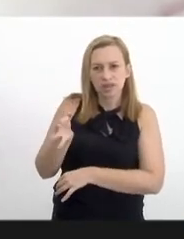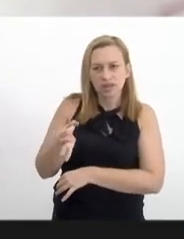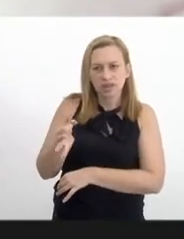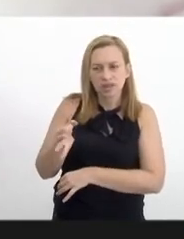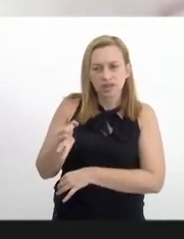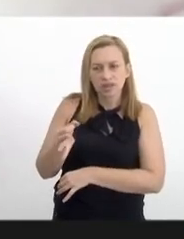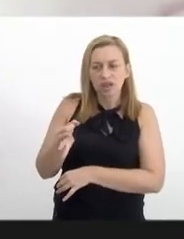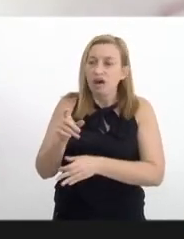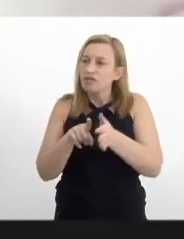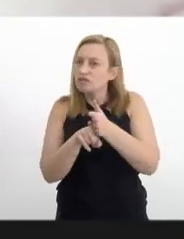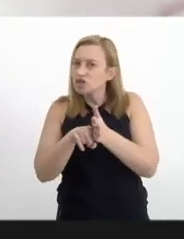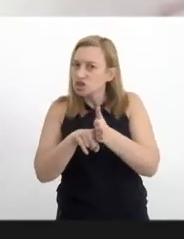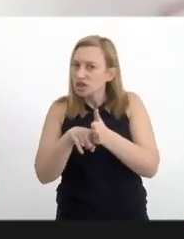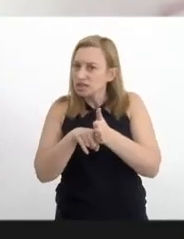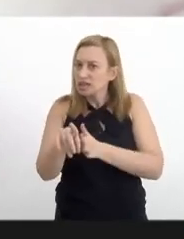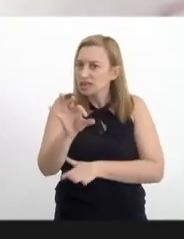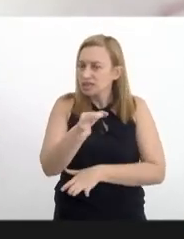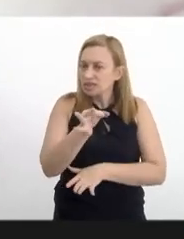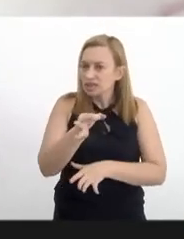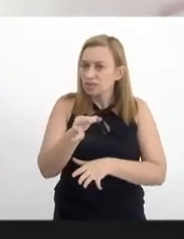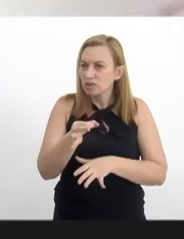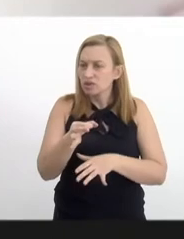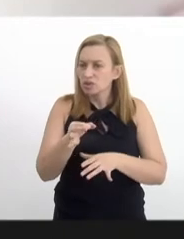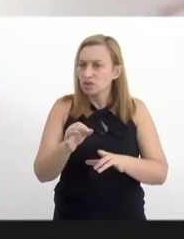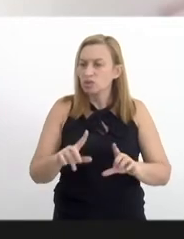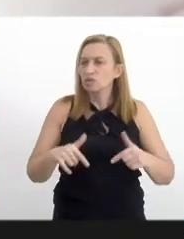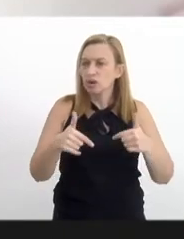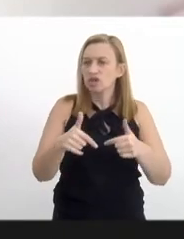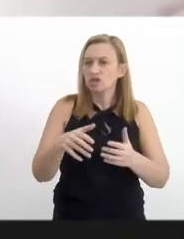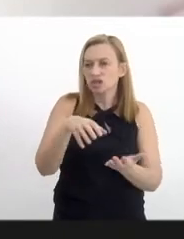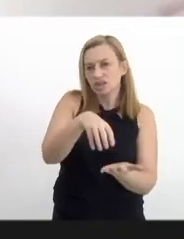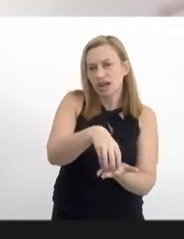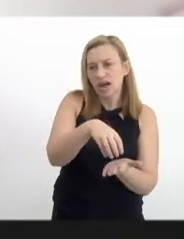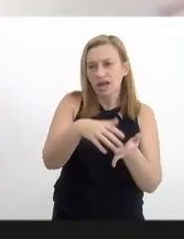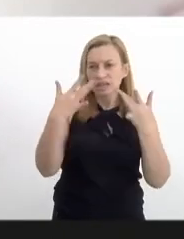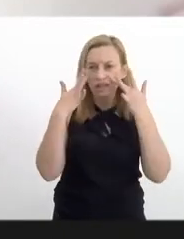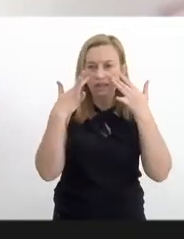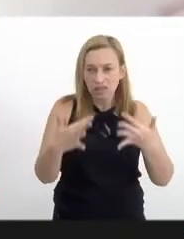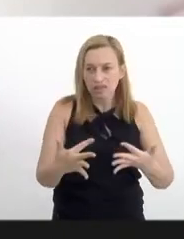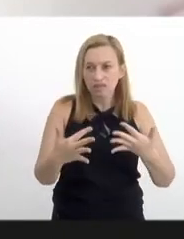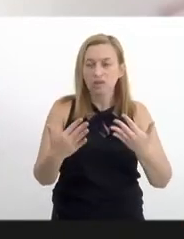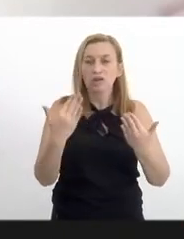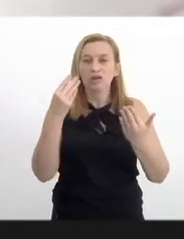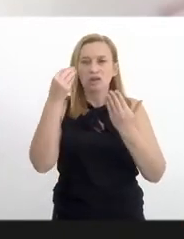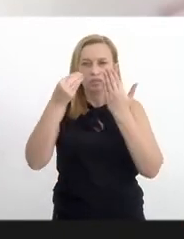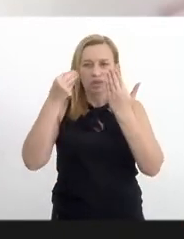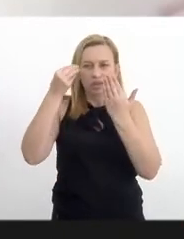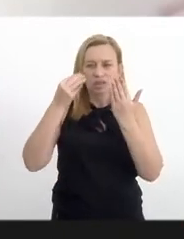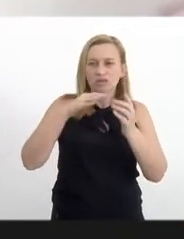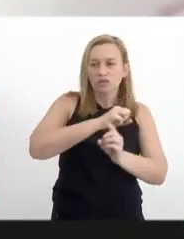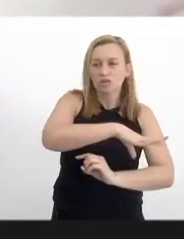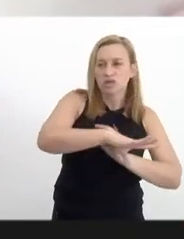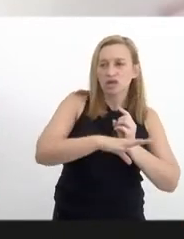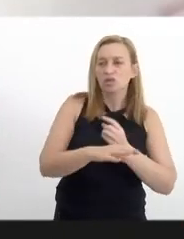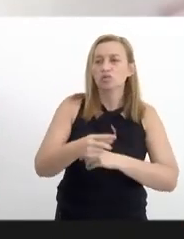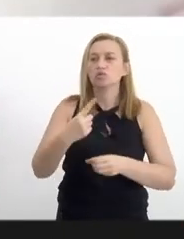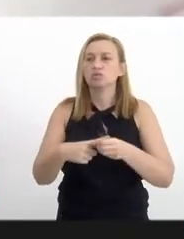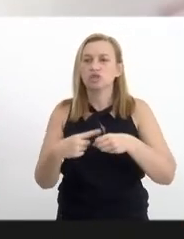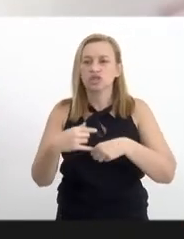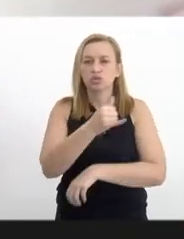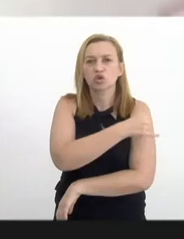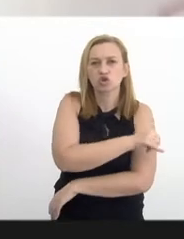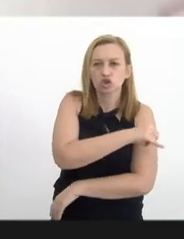a fiscalização justamente do funcionamento da rede de atenção psicossocial no município do Rio de Janeiro.